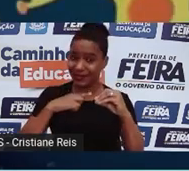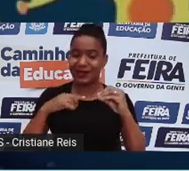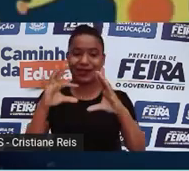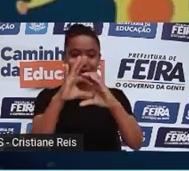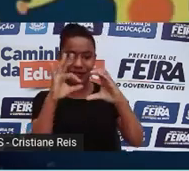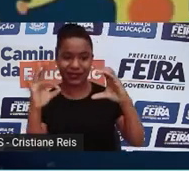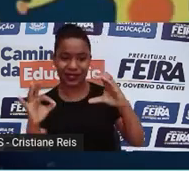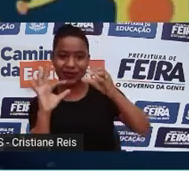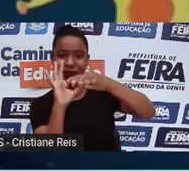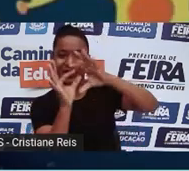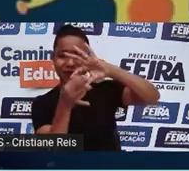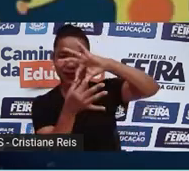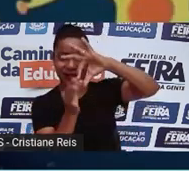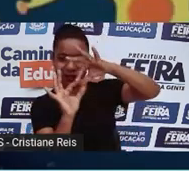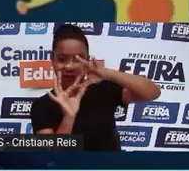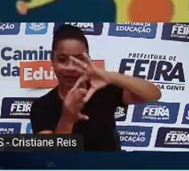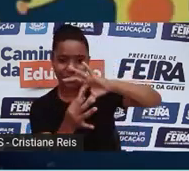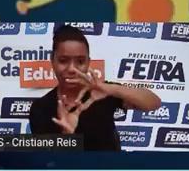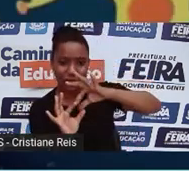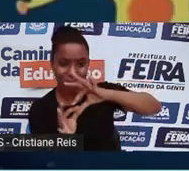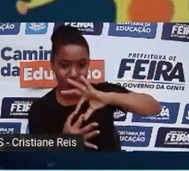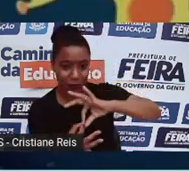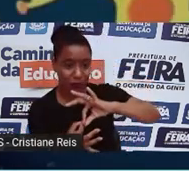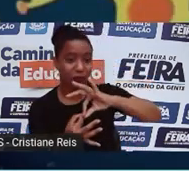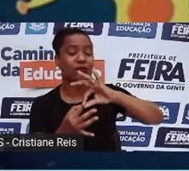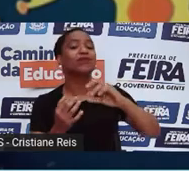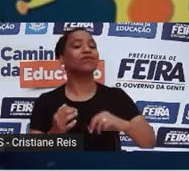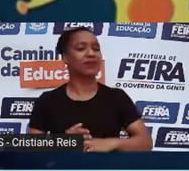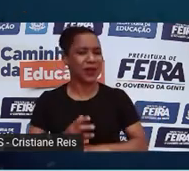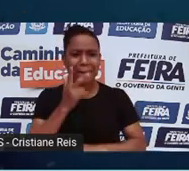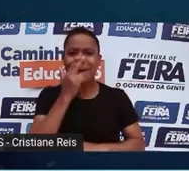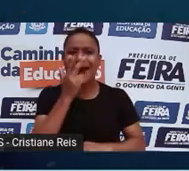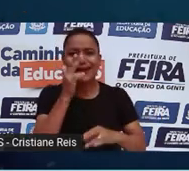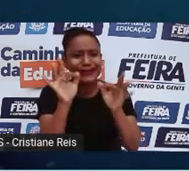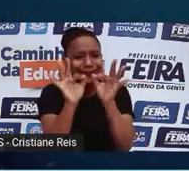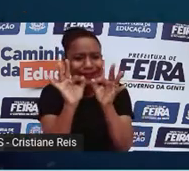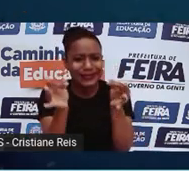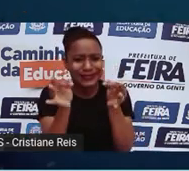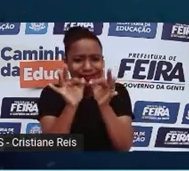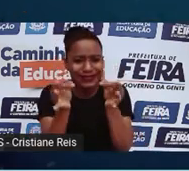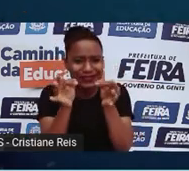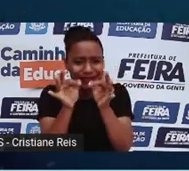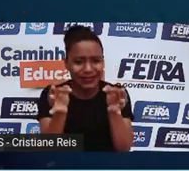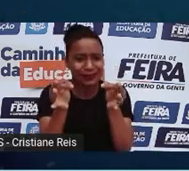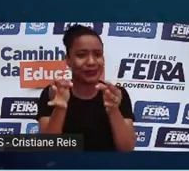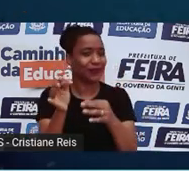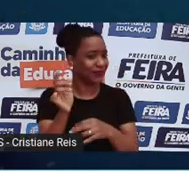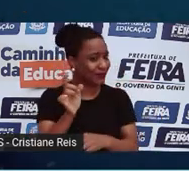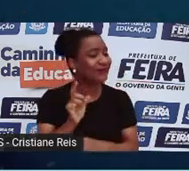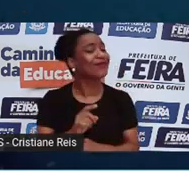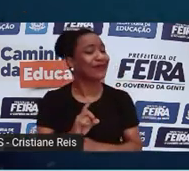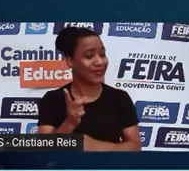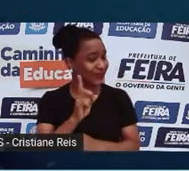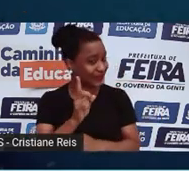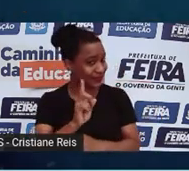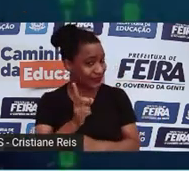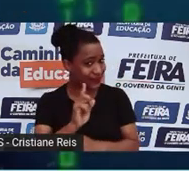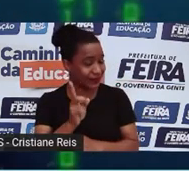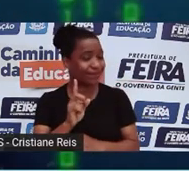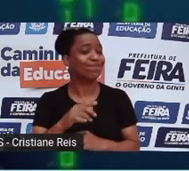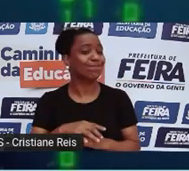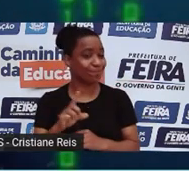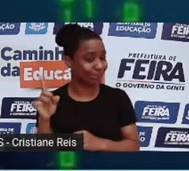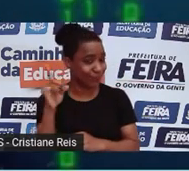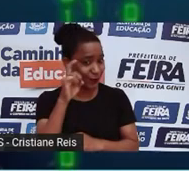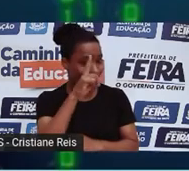ou tecido. Dizendo assim, parece tudo muito simples, mas não é bem assim. O ponto difícil desse método é conseguir